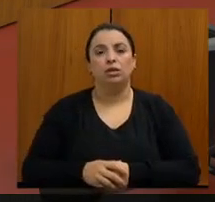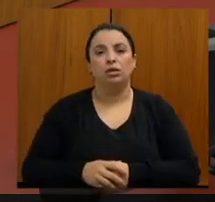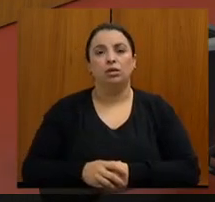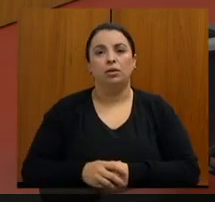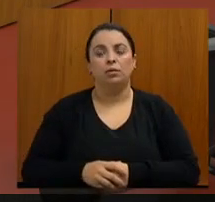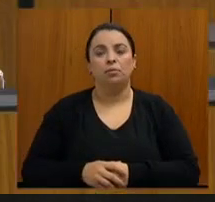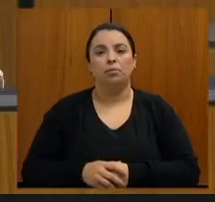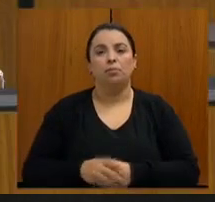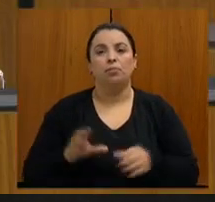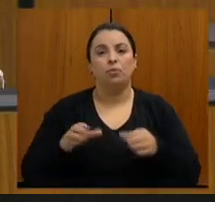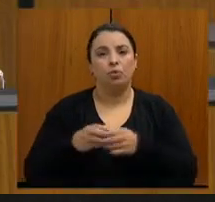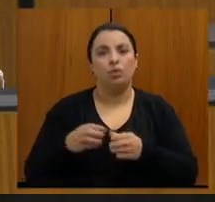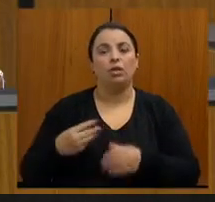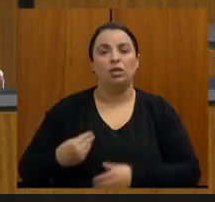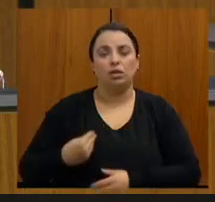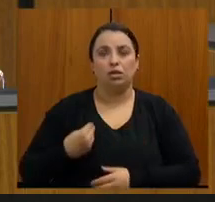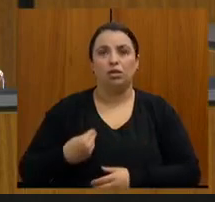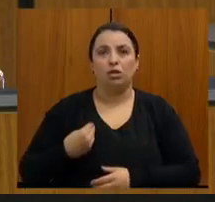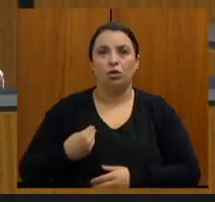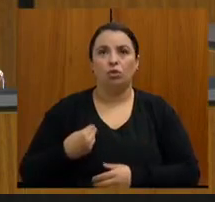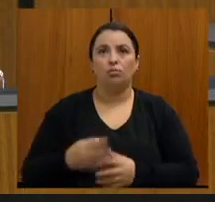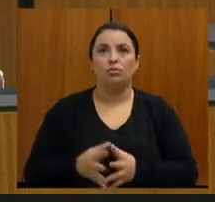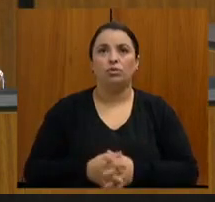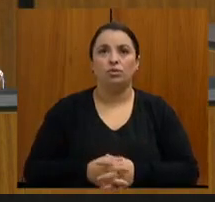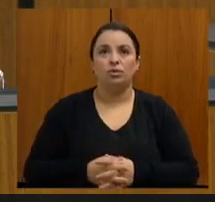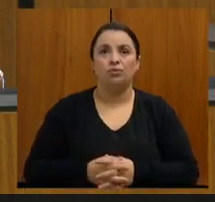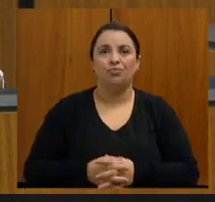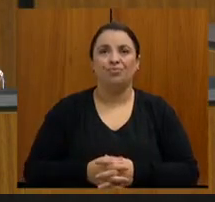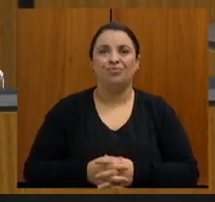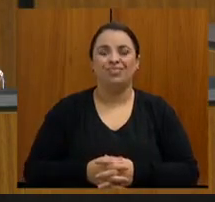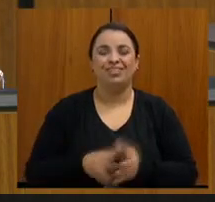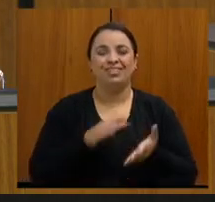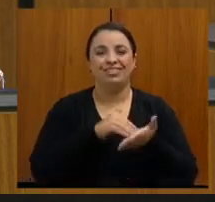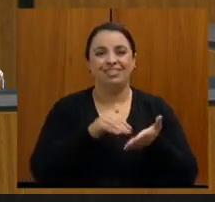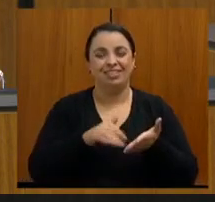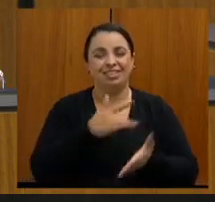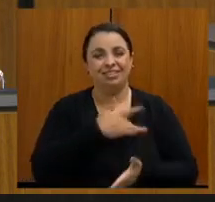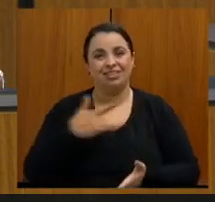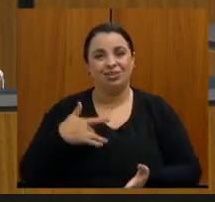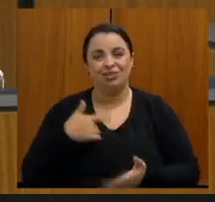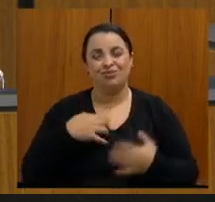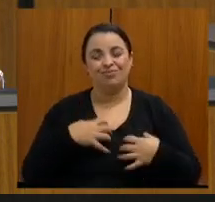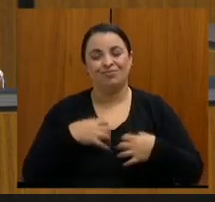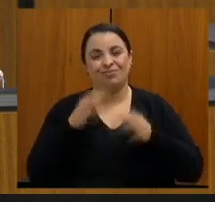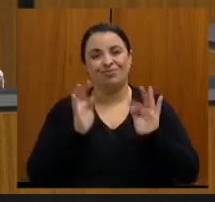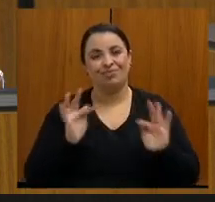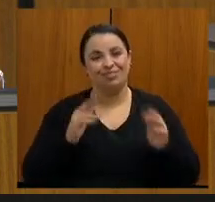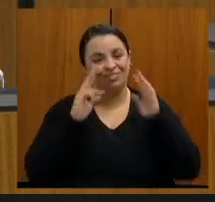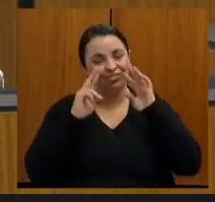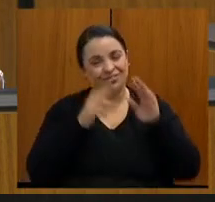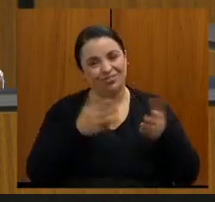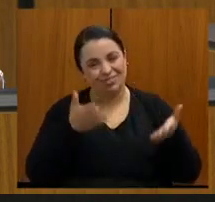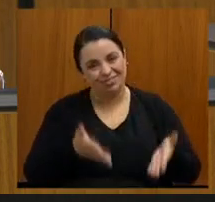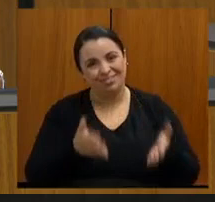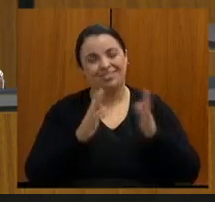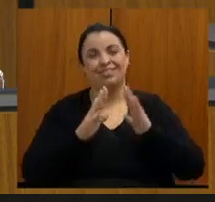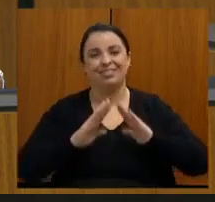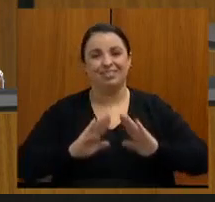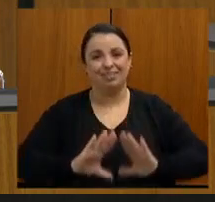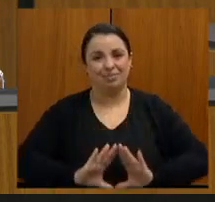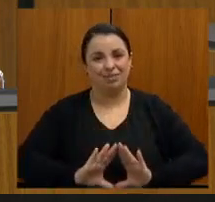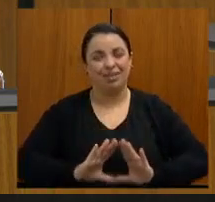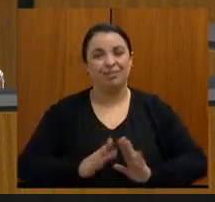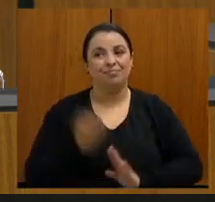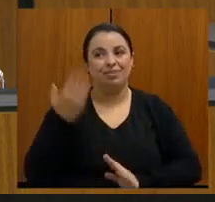Excelentíssimo senhor secretário de Saúde. Estou muito feliz em revê-lo nesta casa. A última